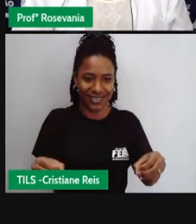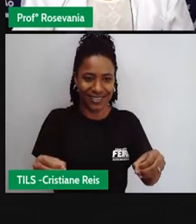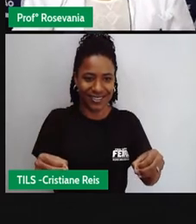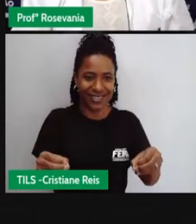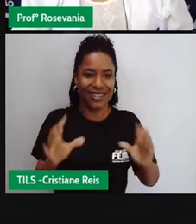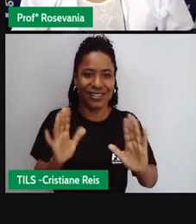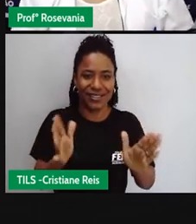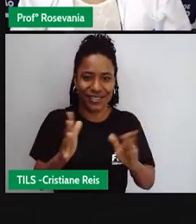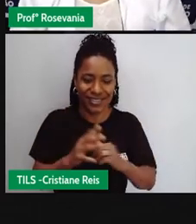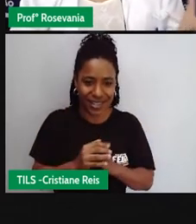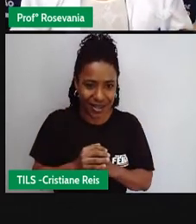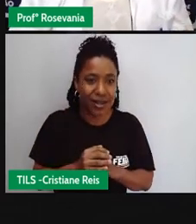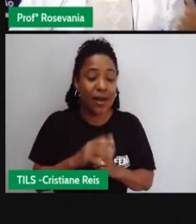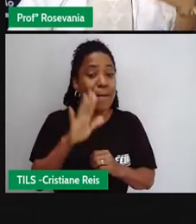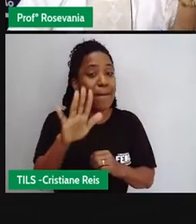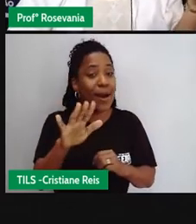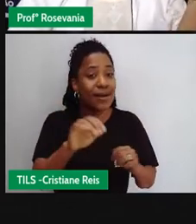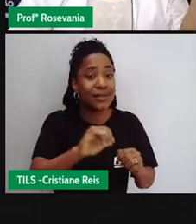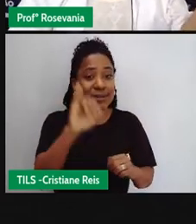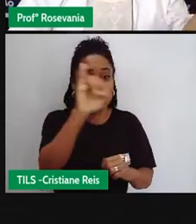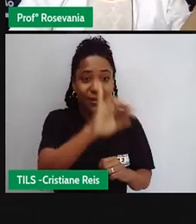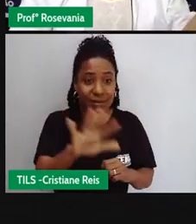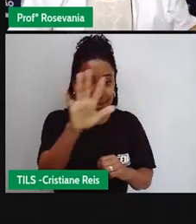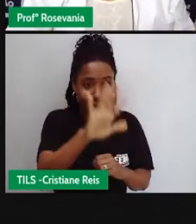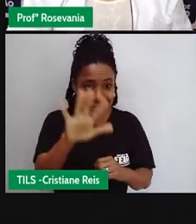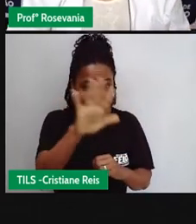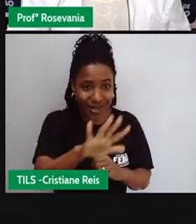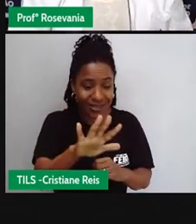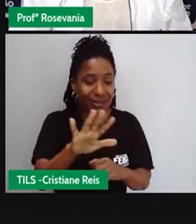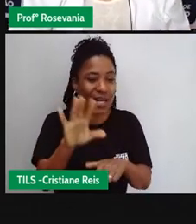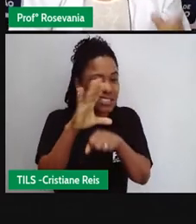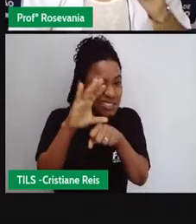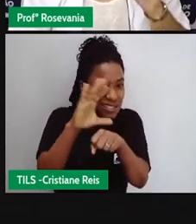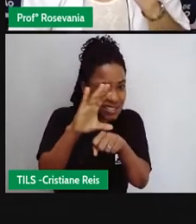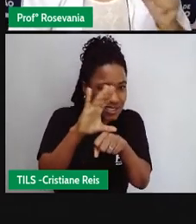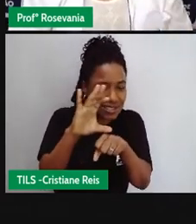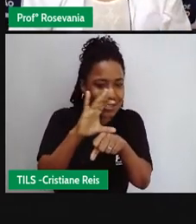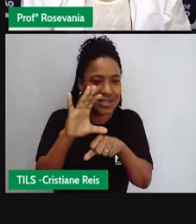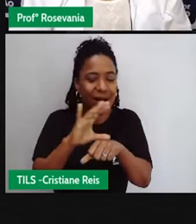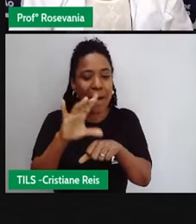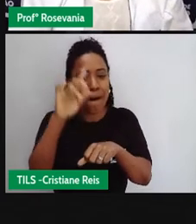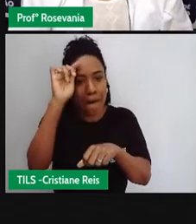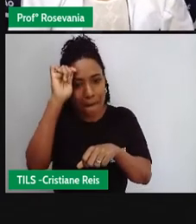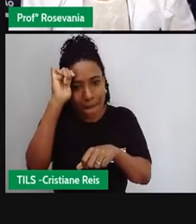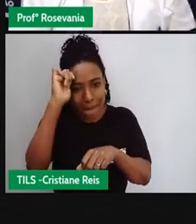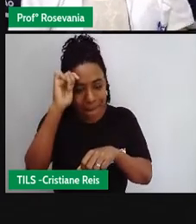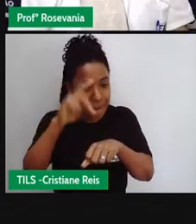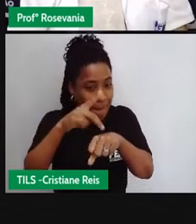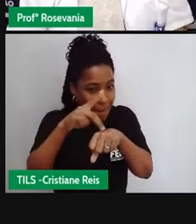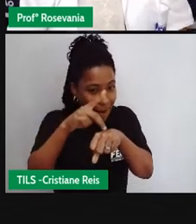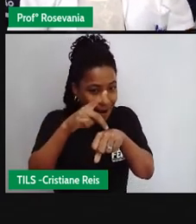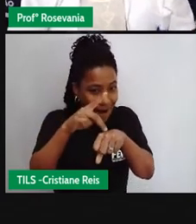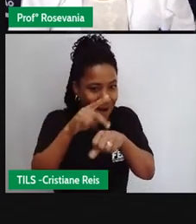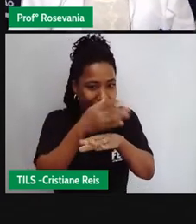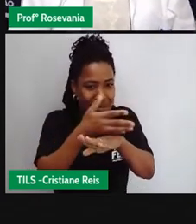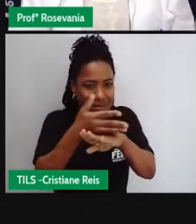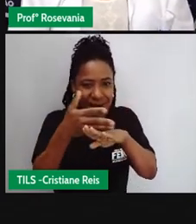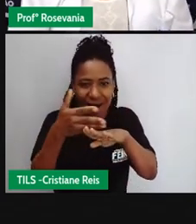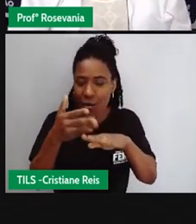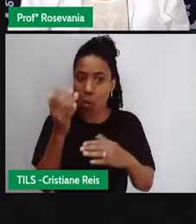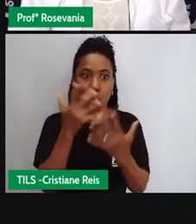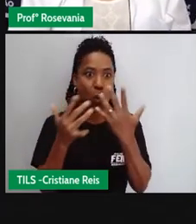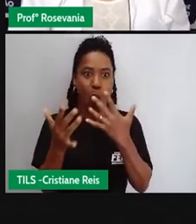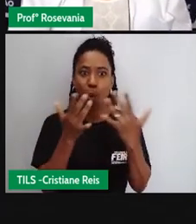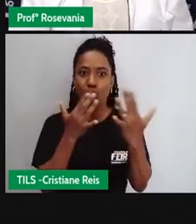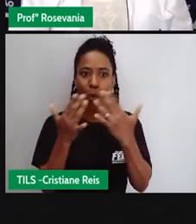imagens em branco ou em todos variados de pinza vale estalizar isso não era imagens coloridas e